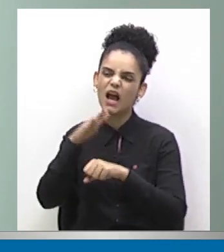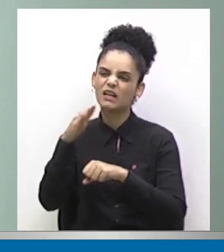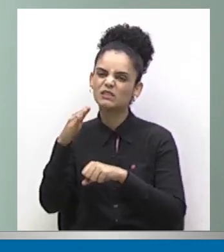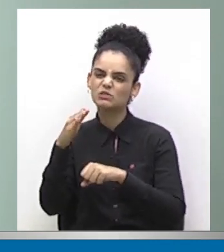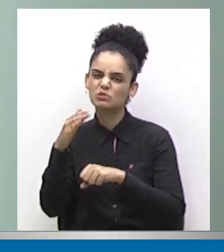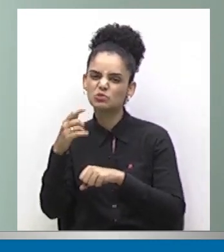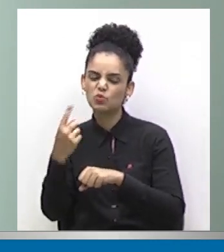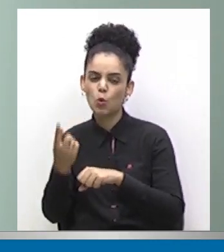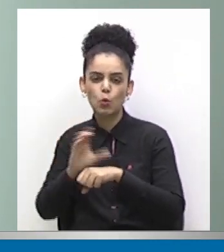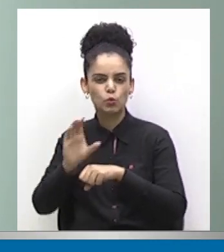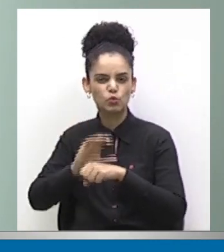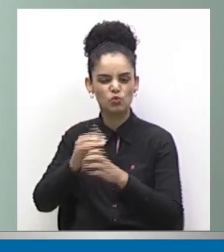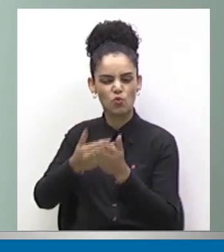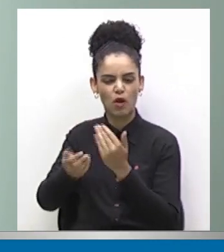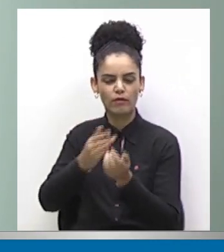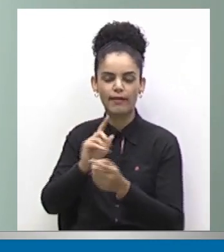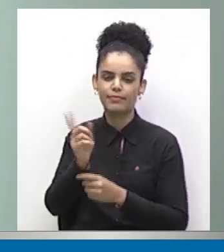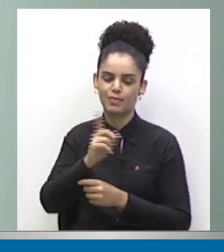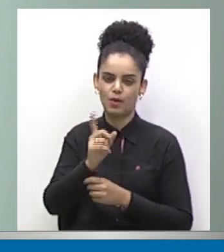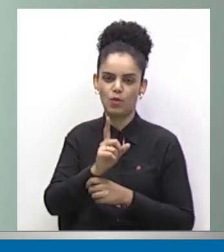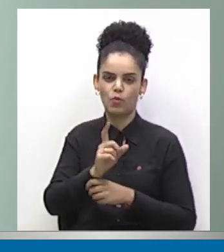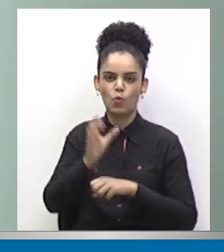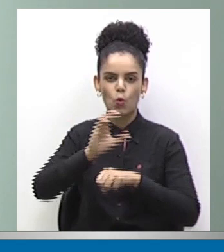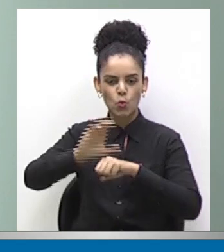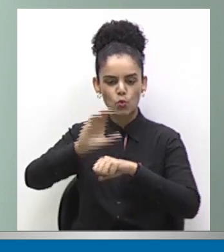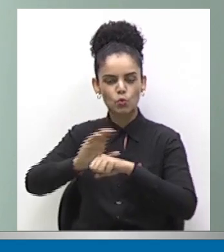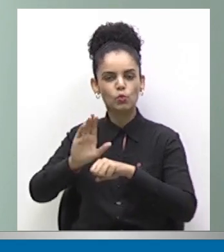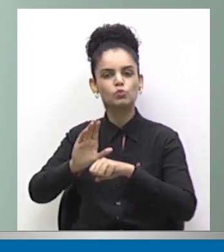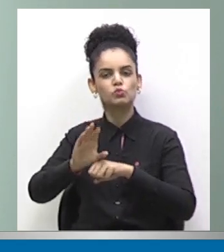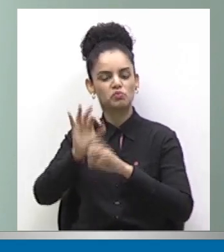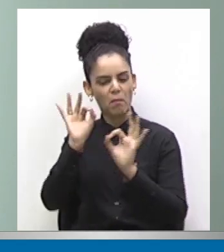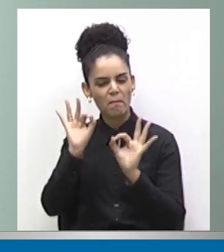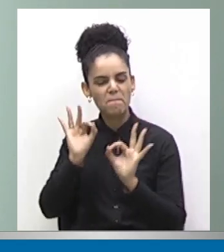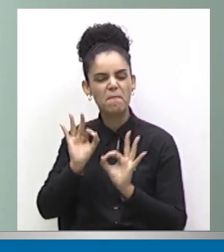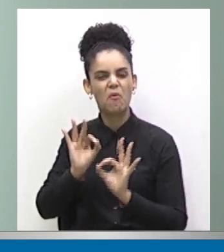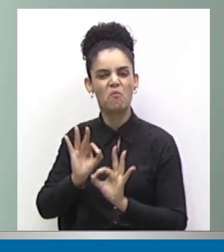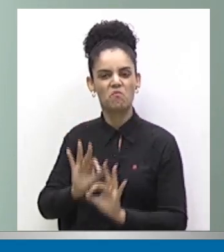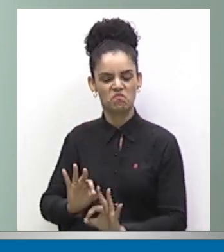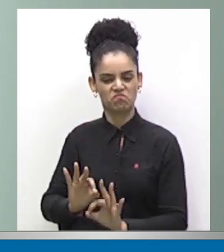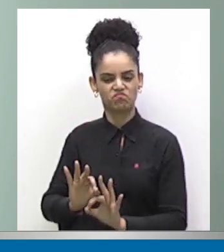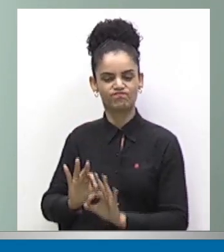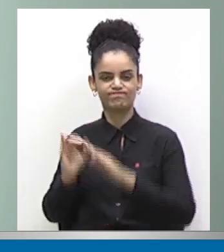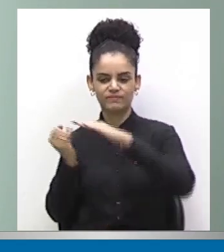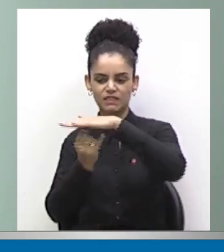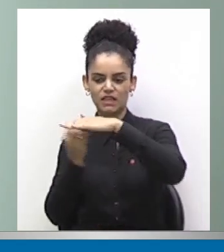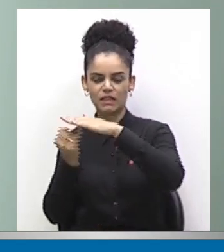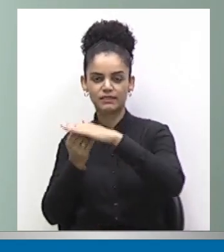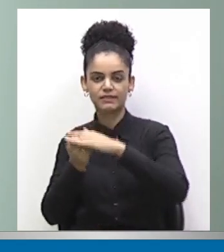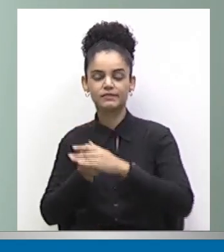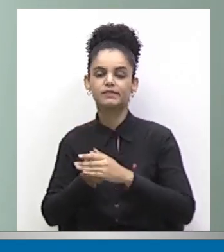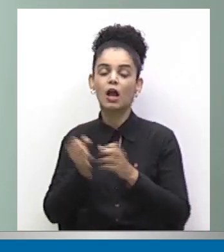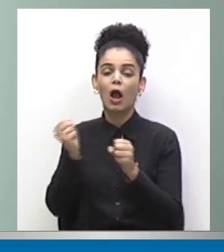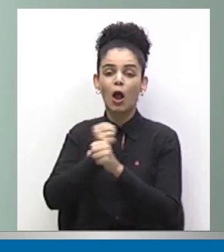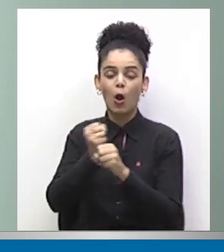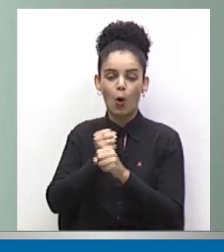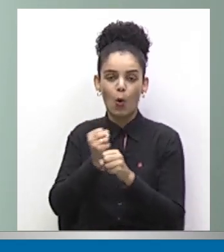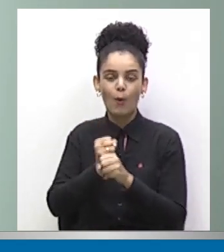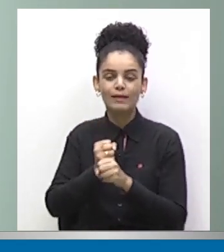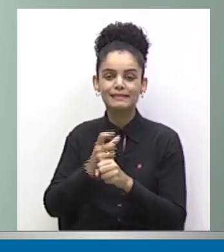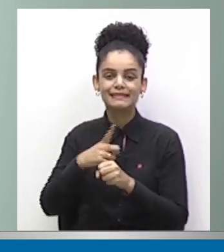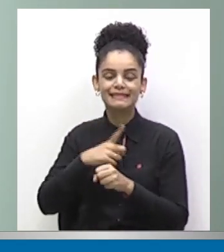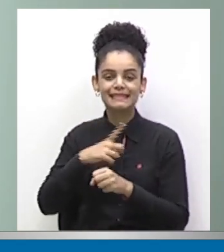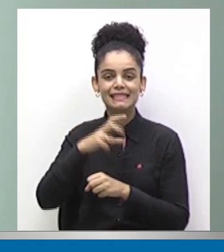mas de um dos mais conceituados cursos da nossa instituição, que celebra, neste ano, anos de